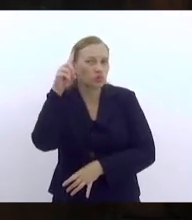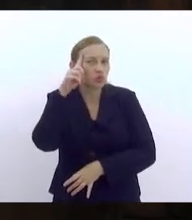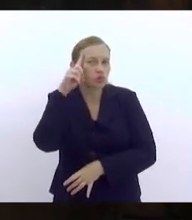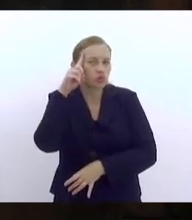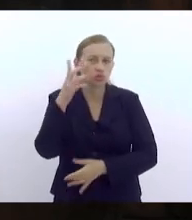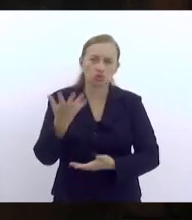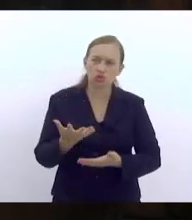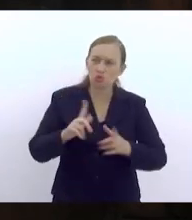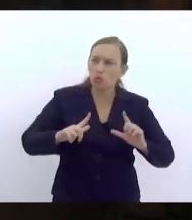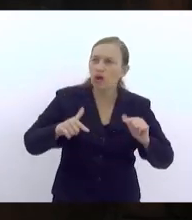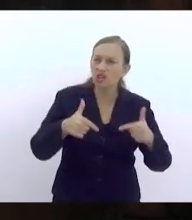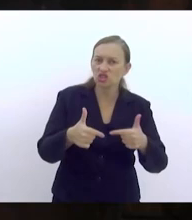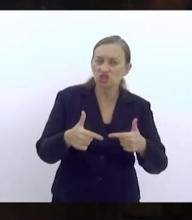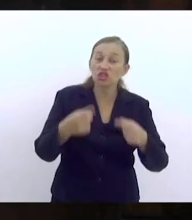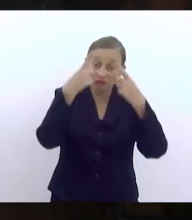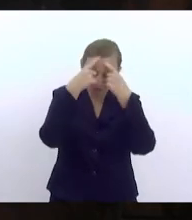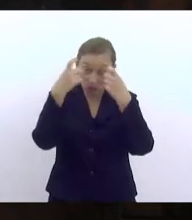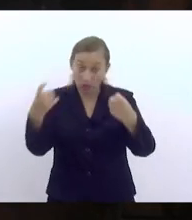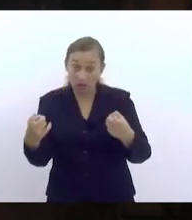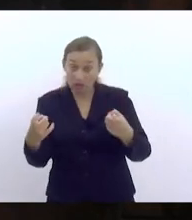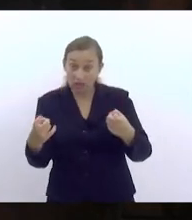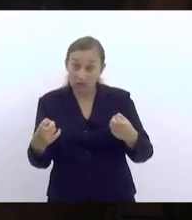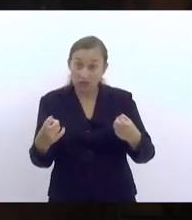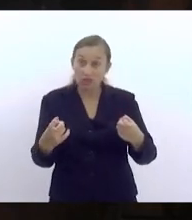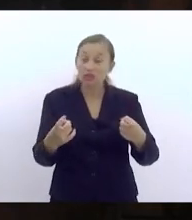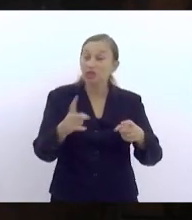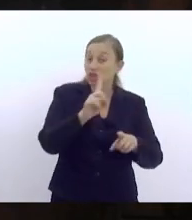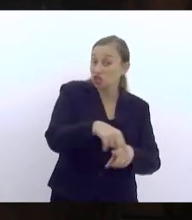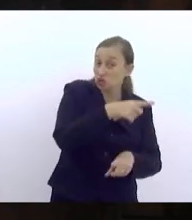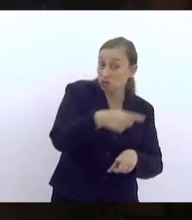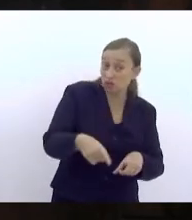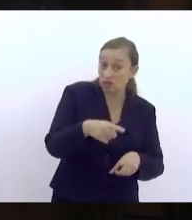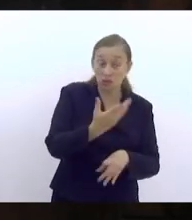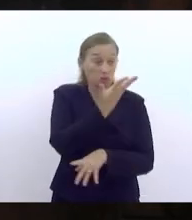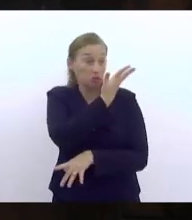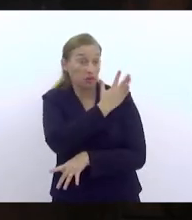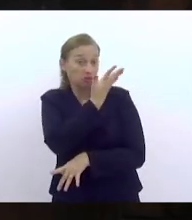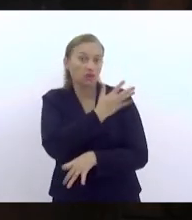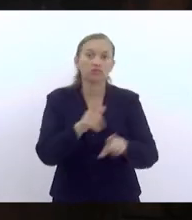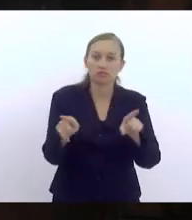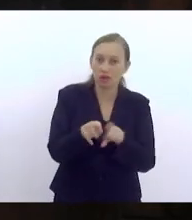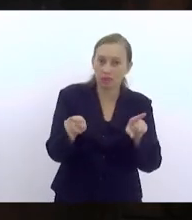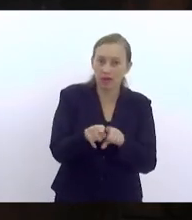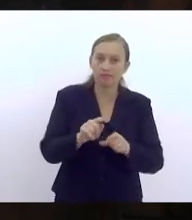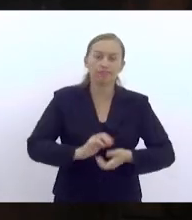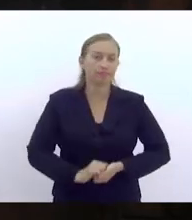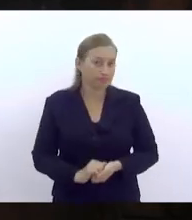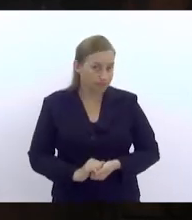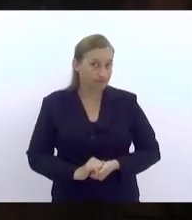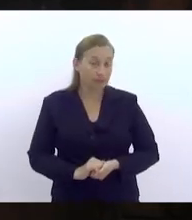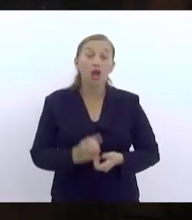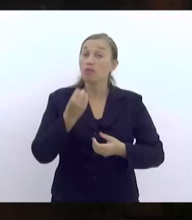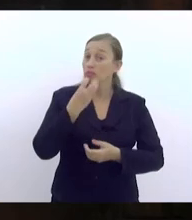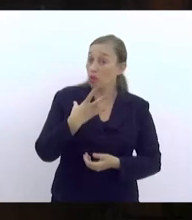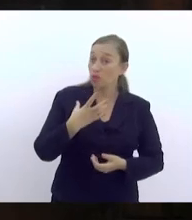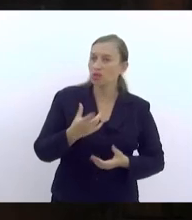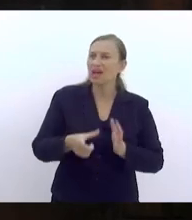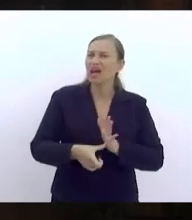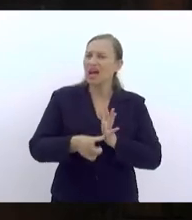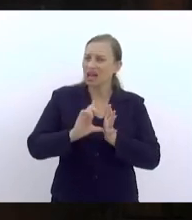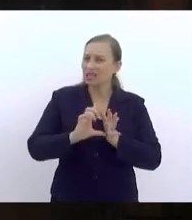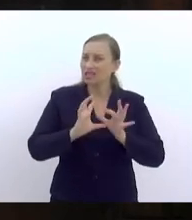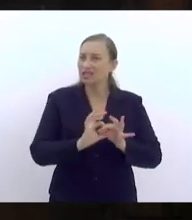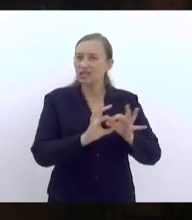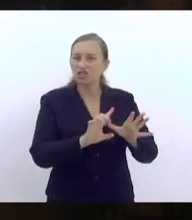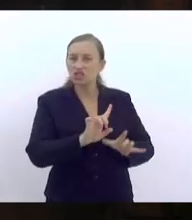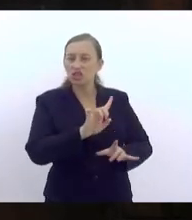modos violentos de exclusão e de discriminação também. Bom, antes de passar